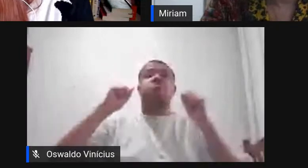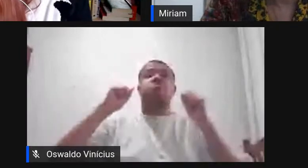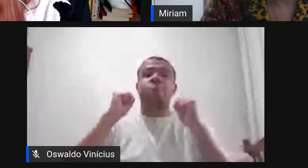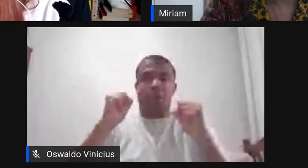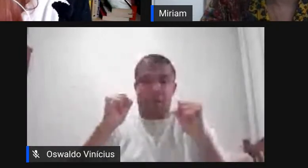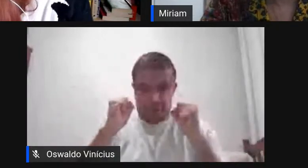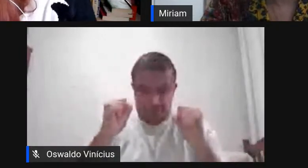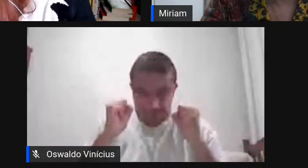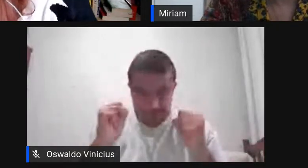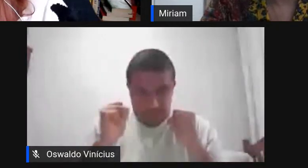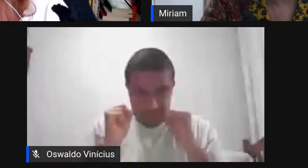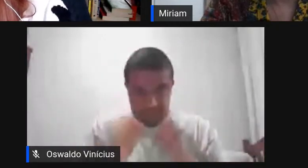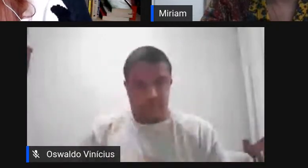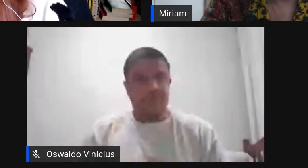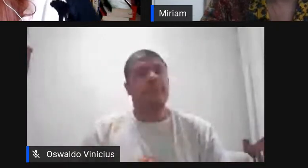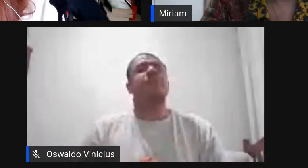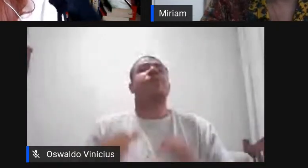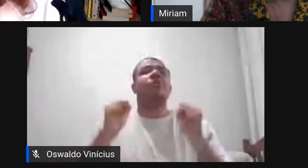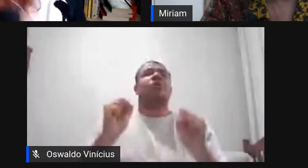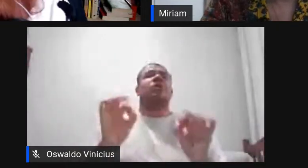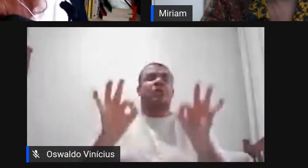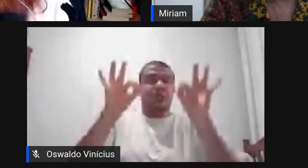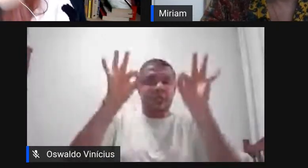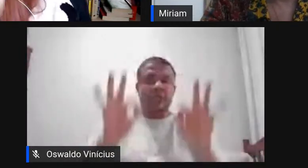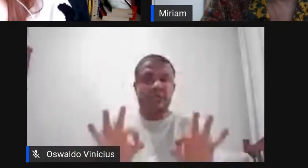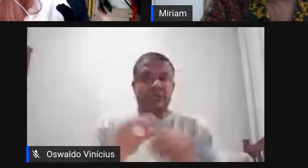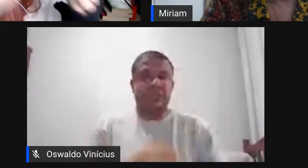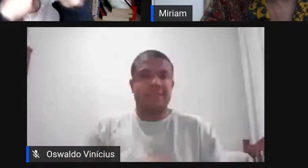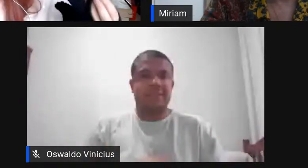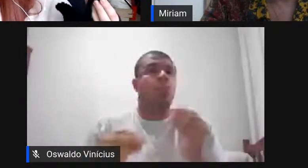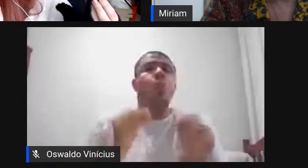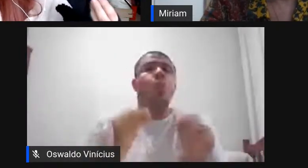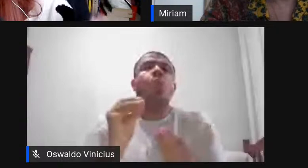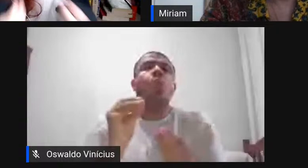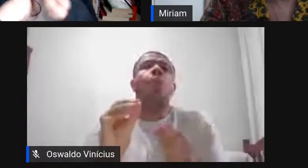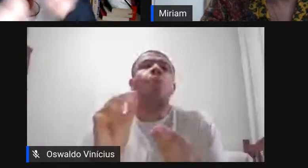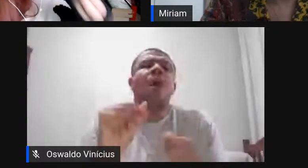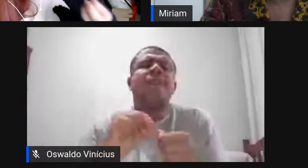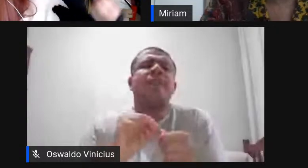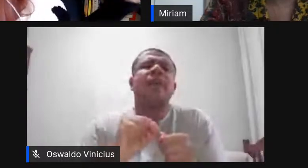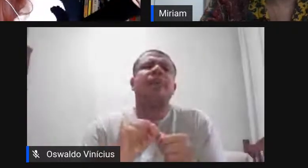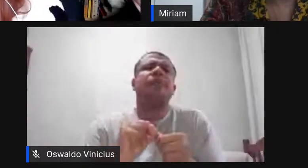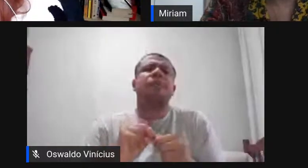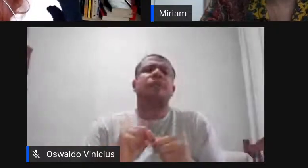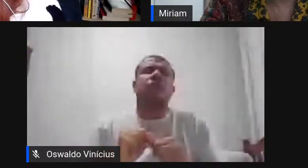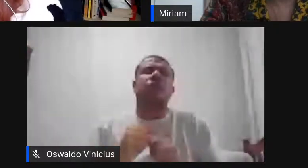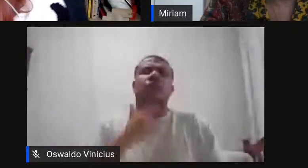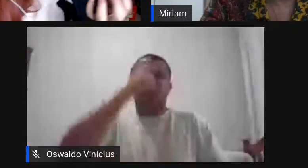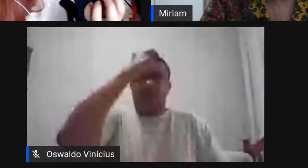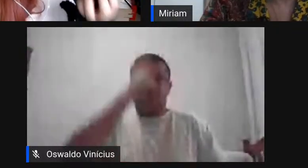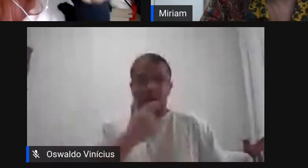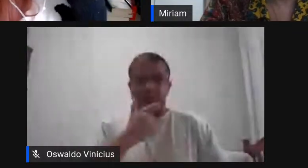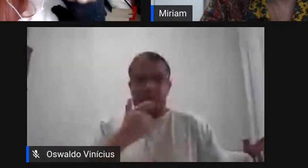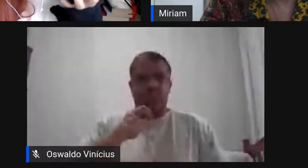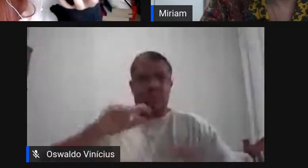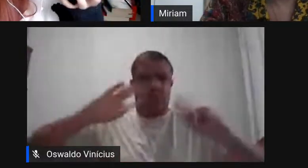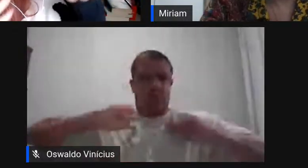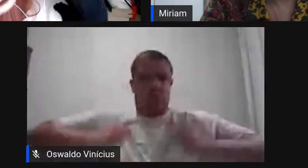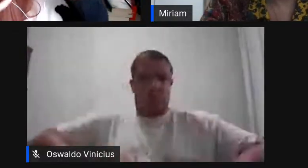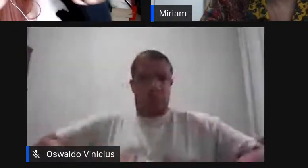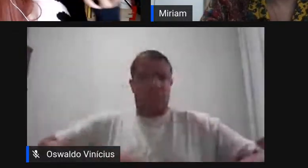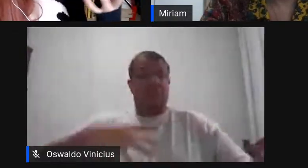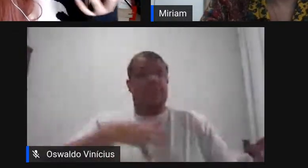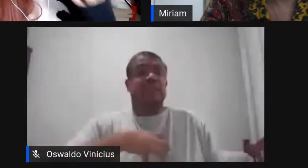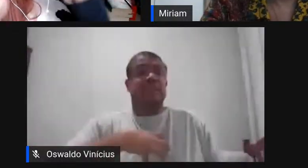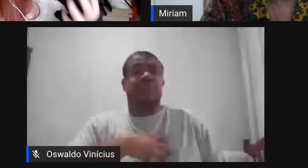da época que ele escrevia entendessem mais o que é que faz de uma pessoa um ser humano sentimentos que são tão básicos e tão